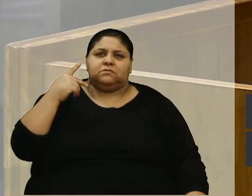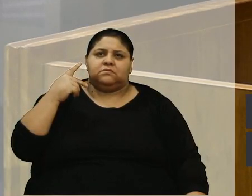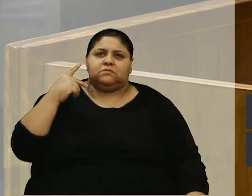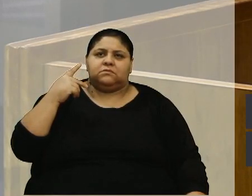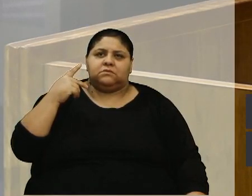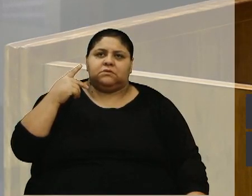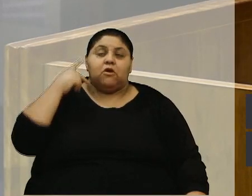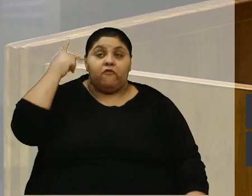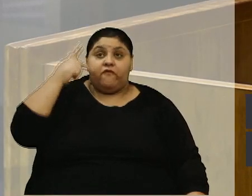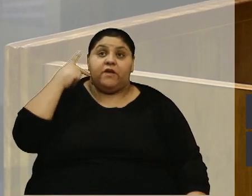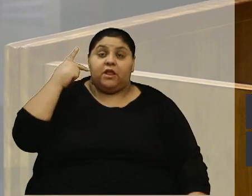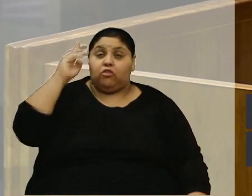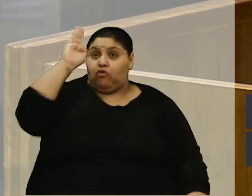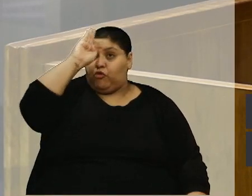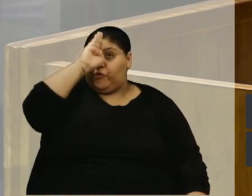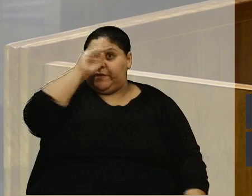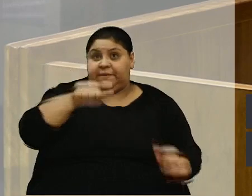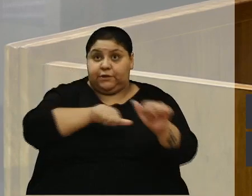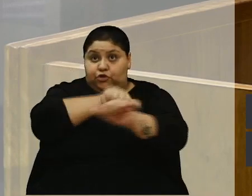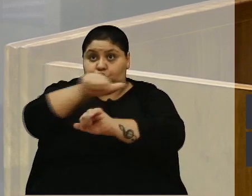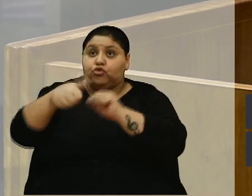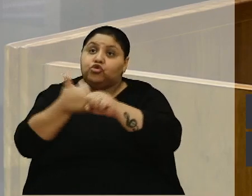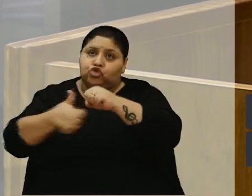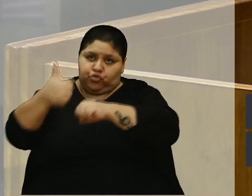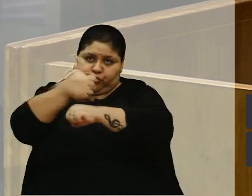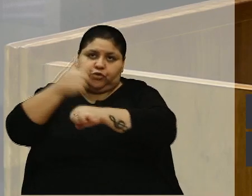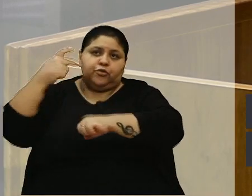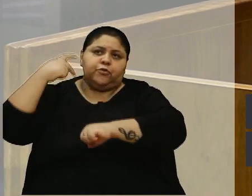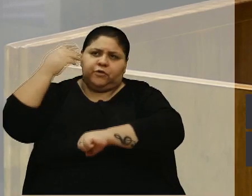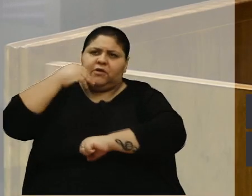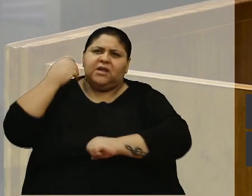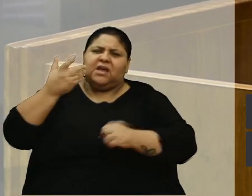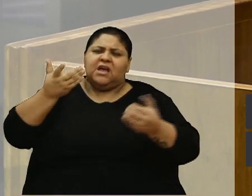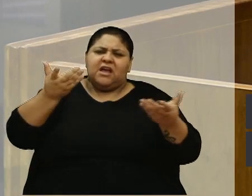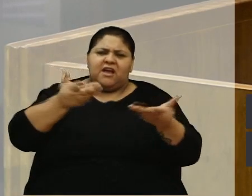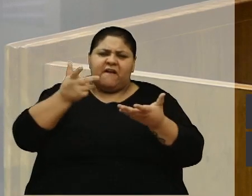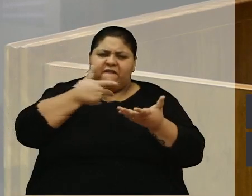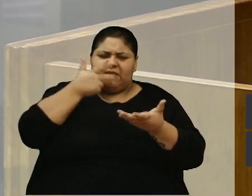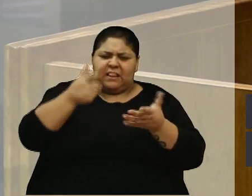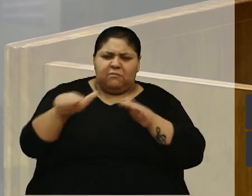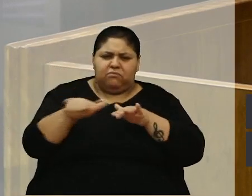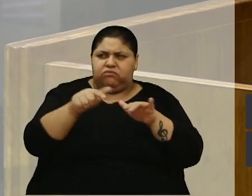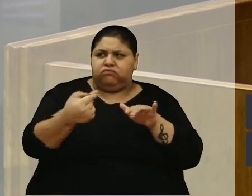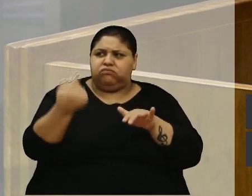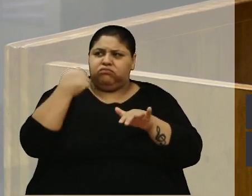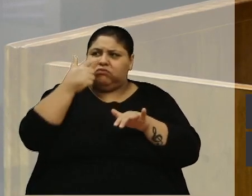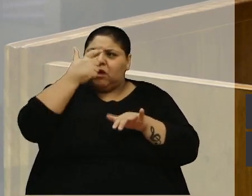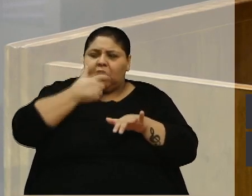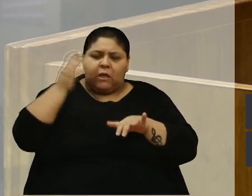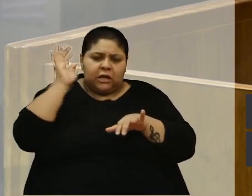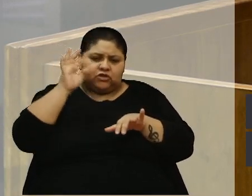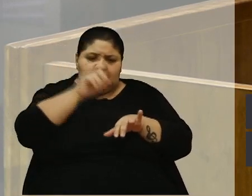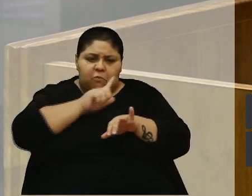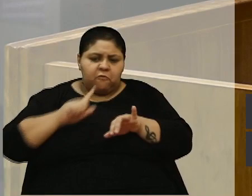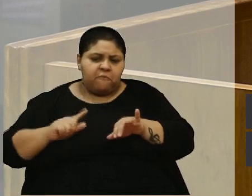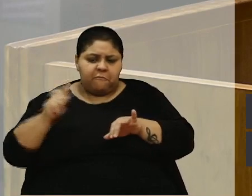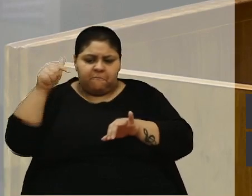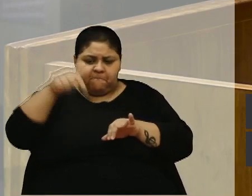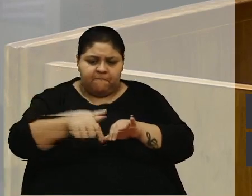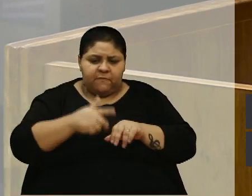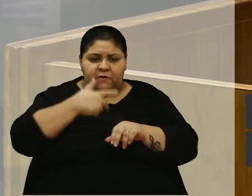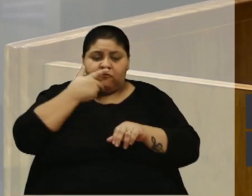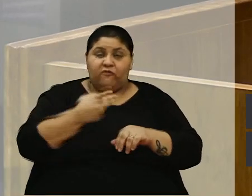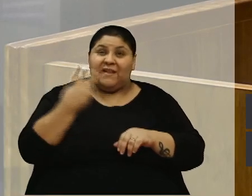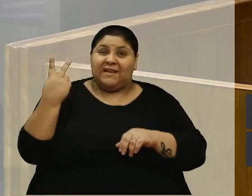da Câmara, mas nós já havíamos falado a semana passada, eu acho que seria interessante que o governo viesse aqui falar de